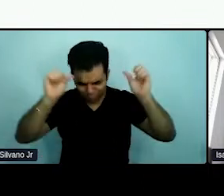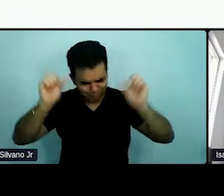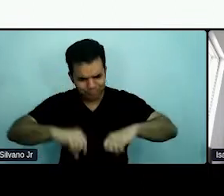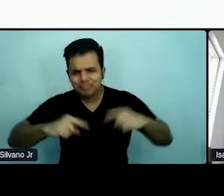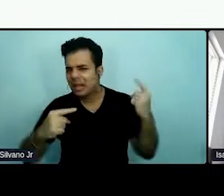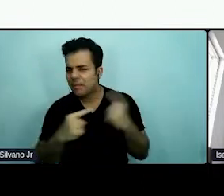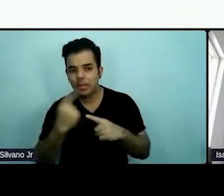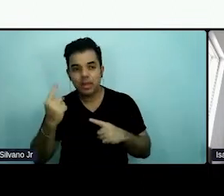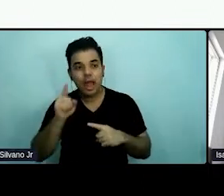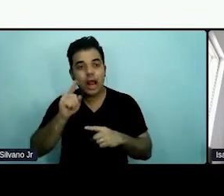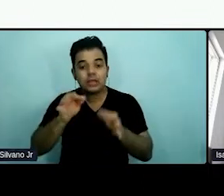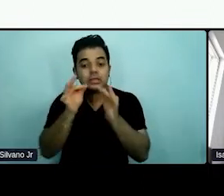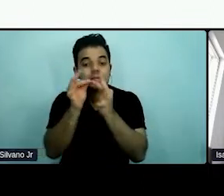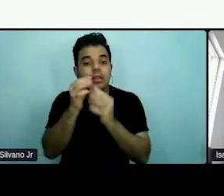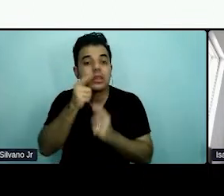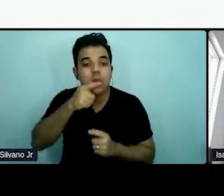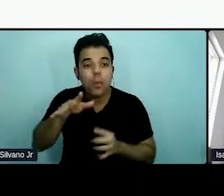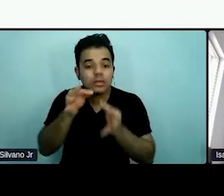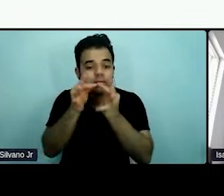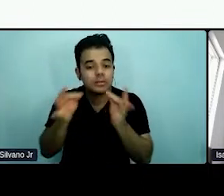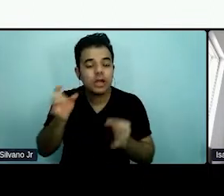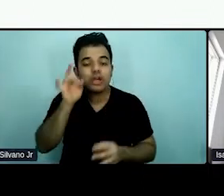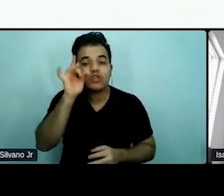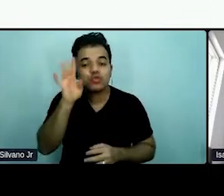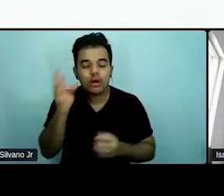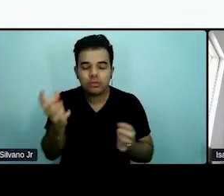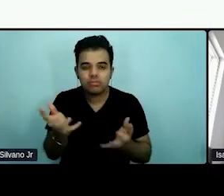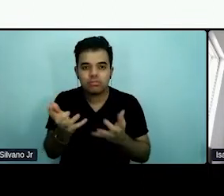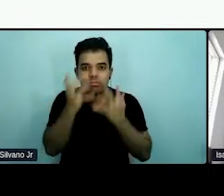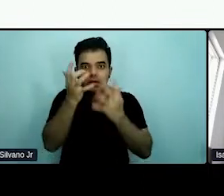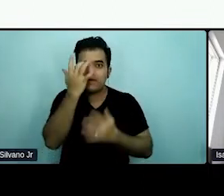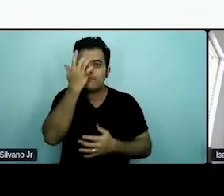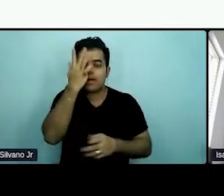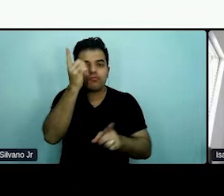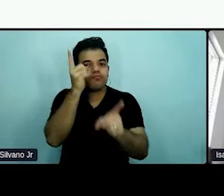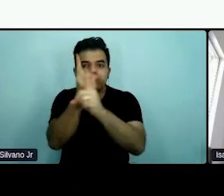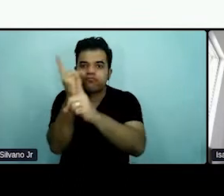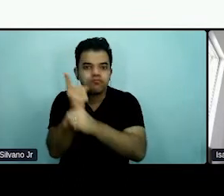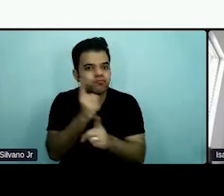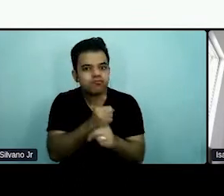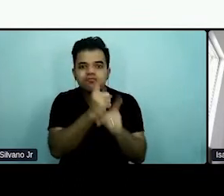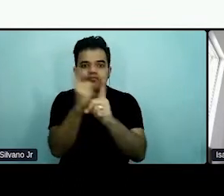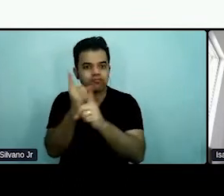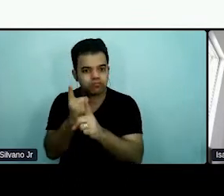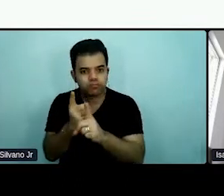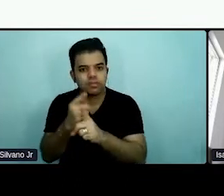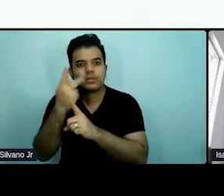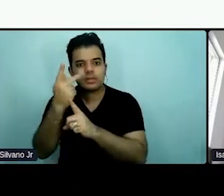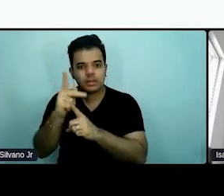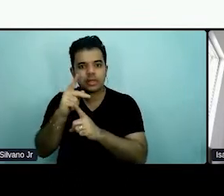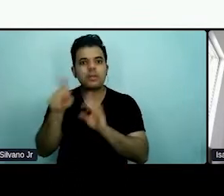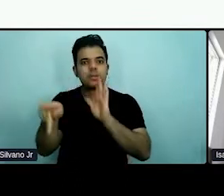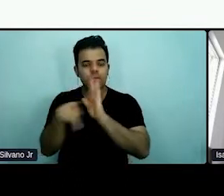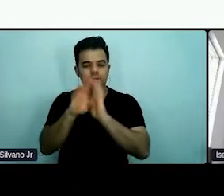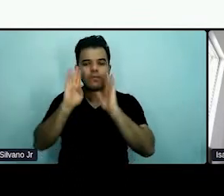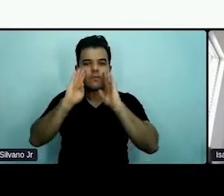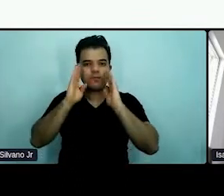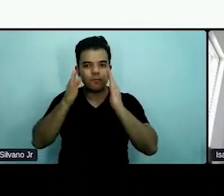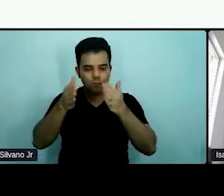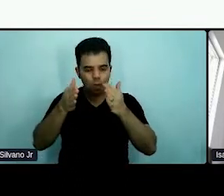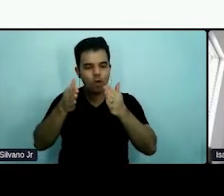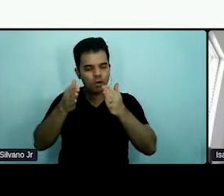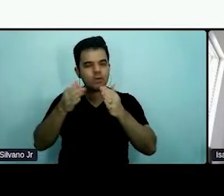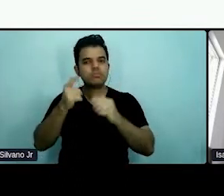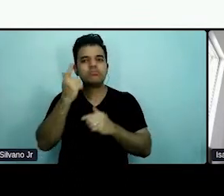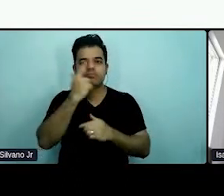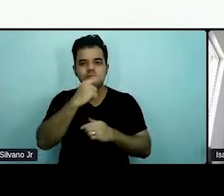Ela vai simplesmente tornar mais evidente, mais clara o principal daquela informação, o essencial. E